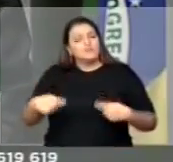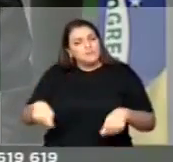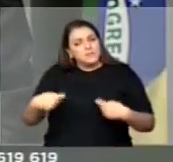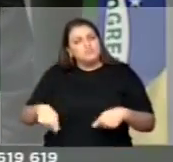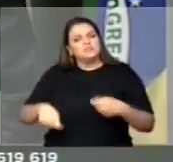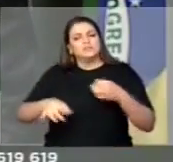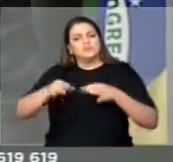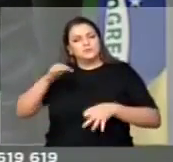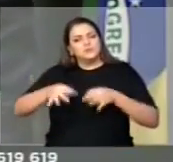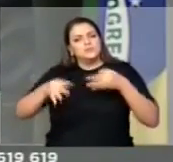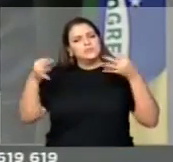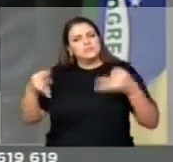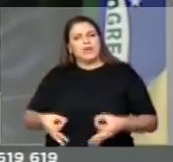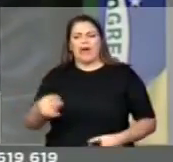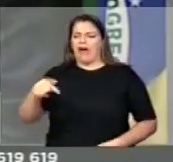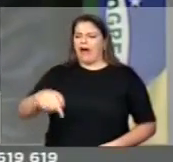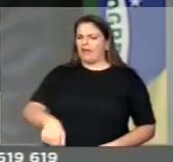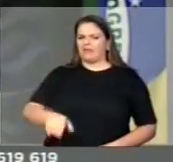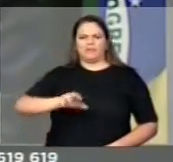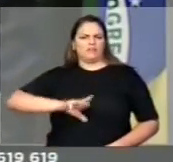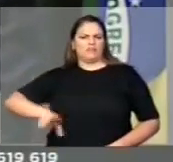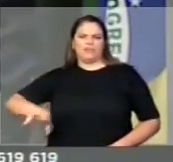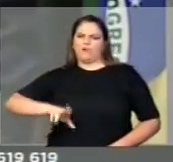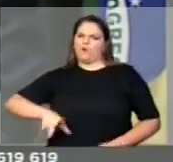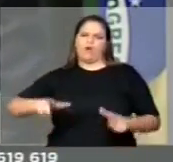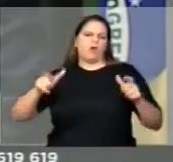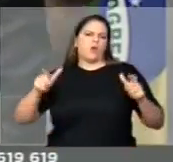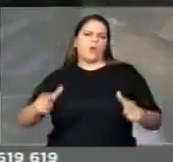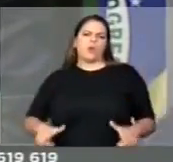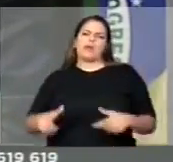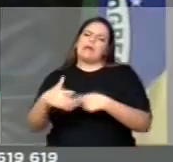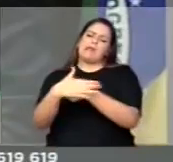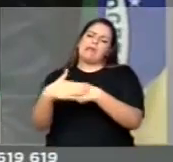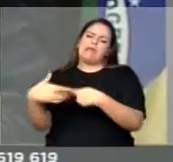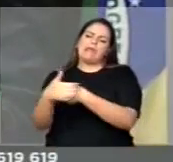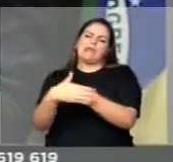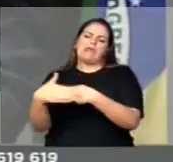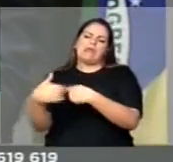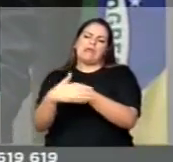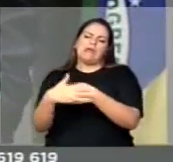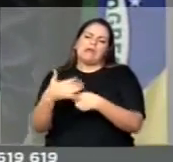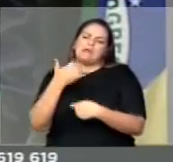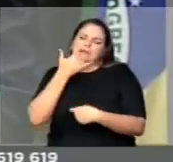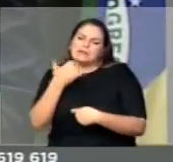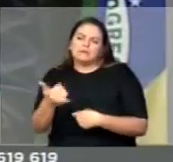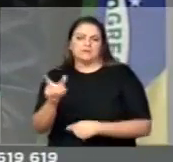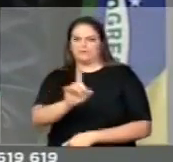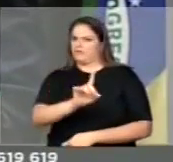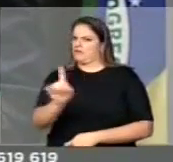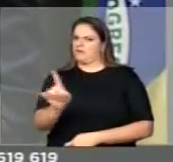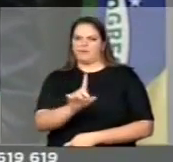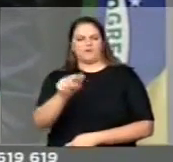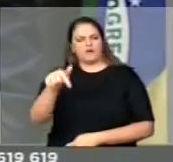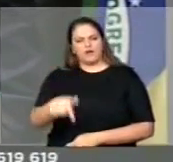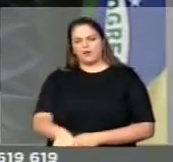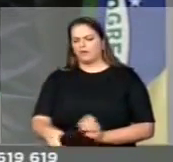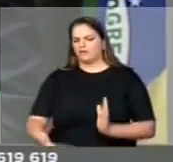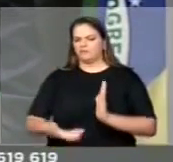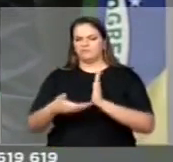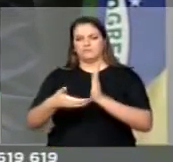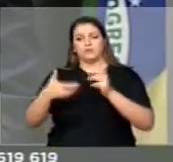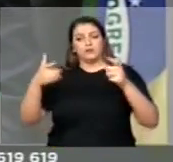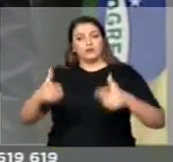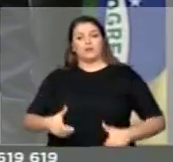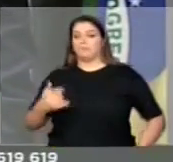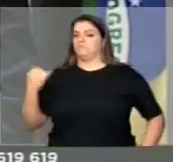Aqui não é reformatório. Aqui não é casa de recuperação. Aqui é a casa do povo brasileiro. E o político